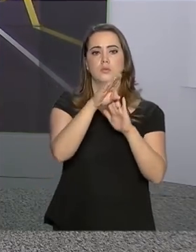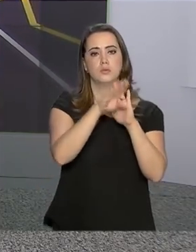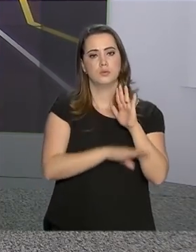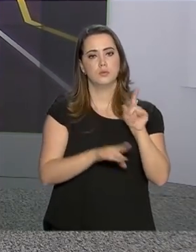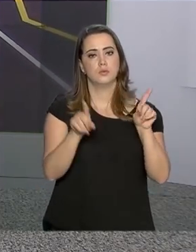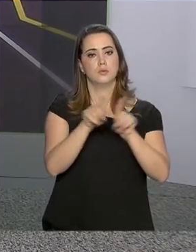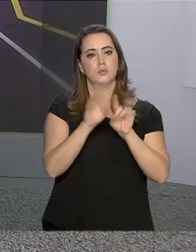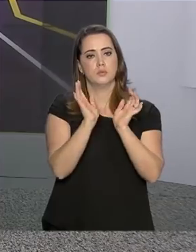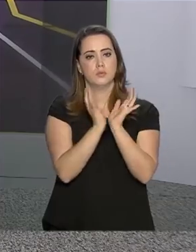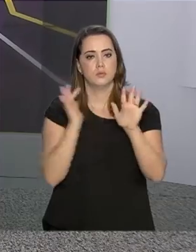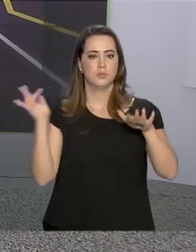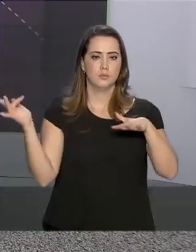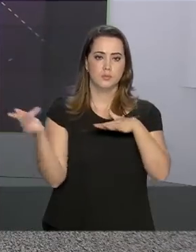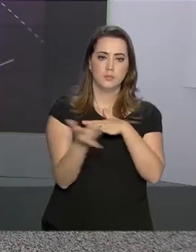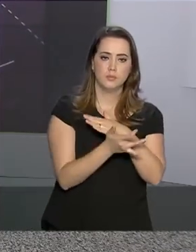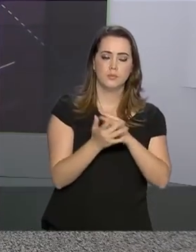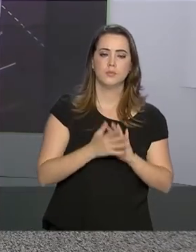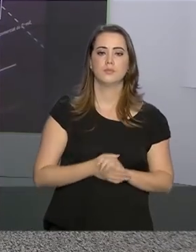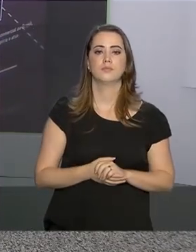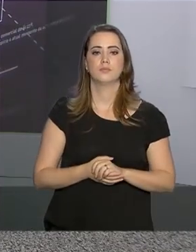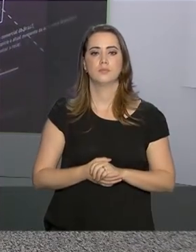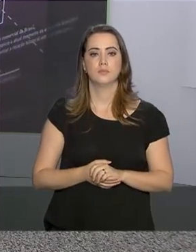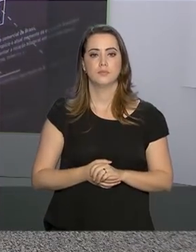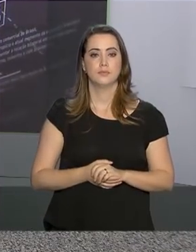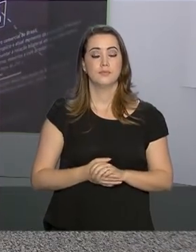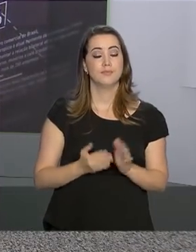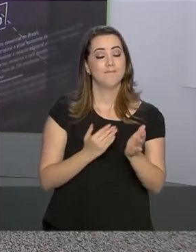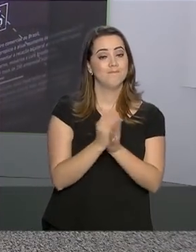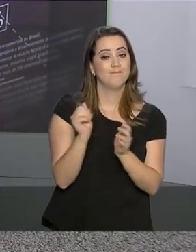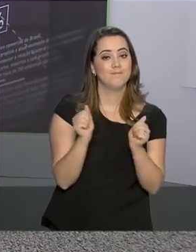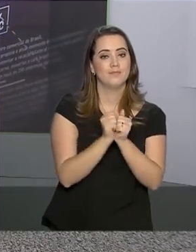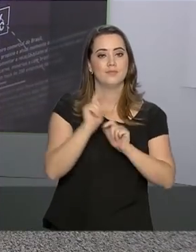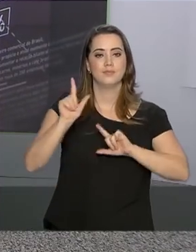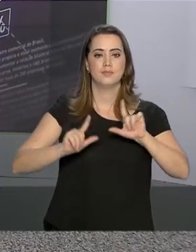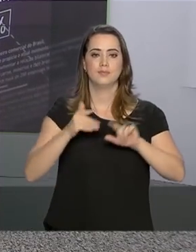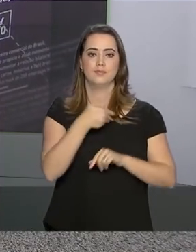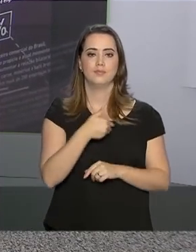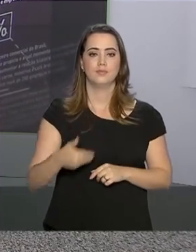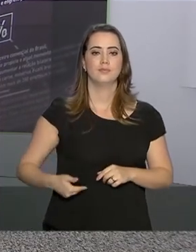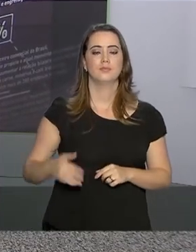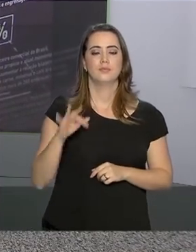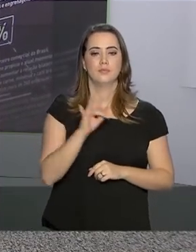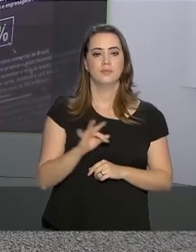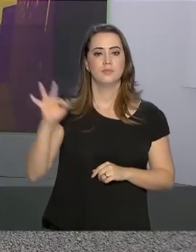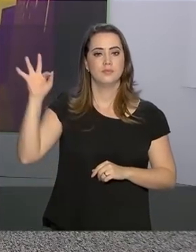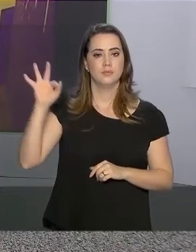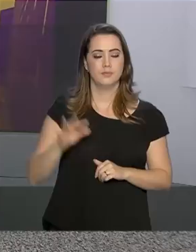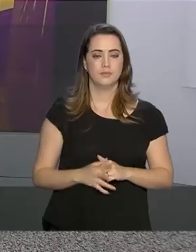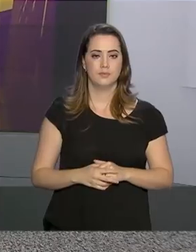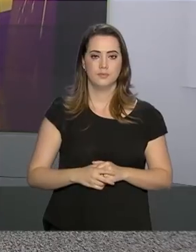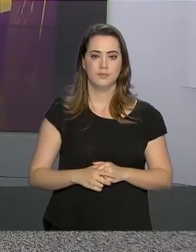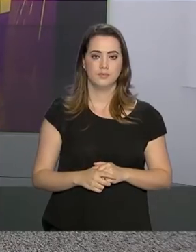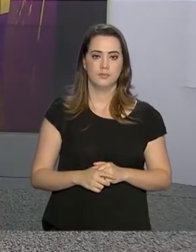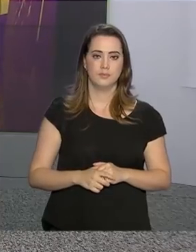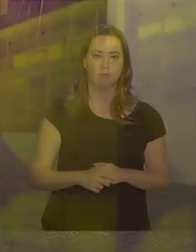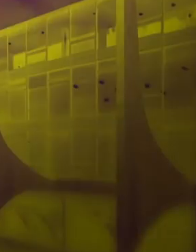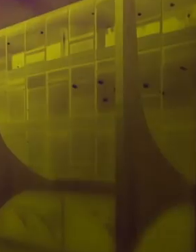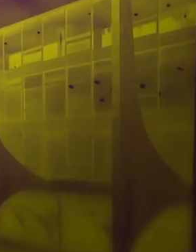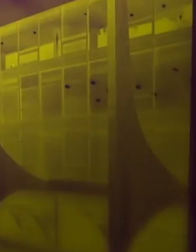da nossa programação e também pelas nossas redes sociais. Continue com a gente na NBR e a TV do Governo Federal.